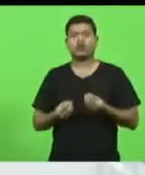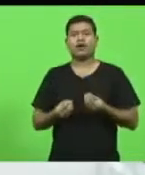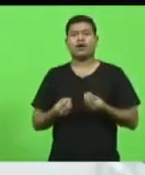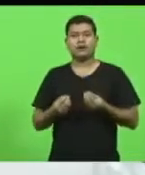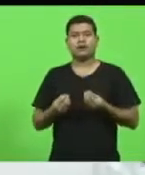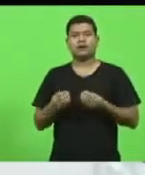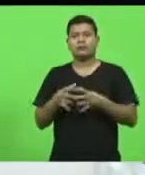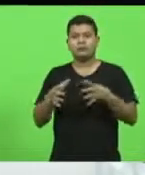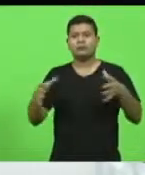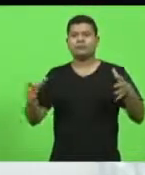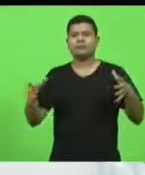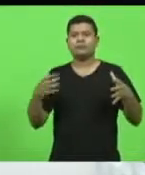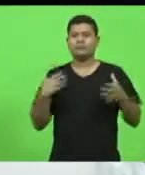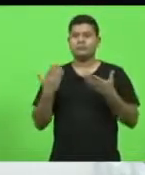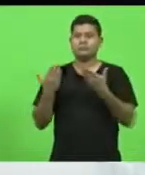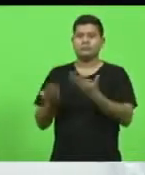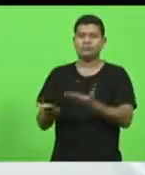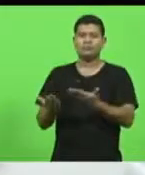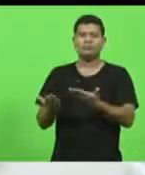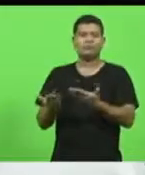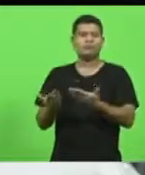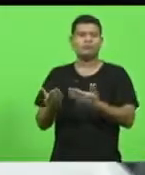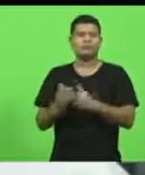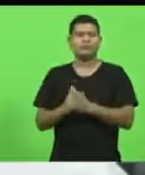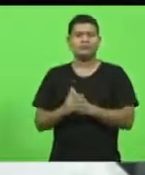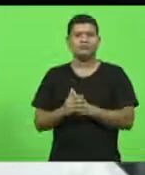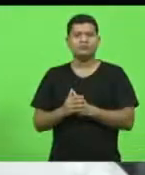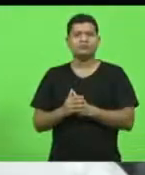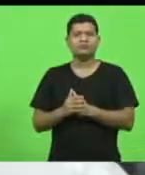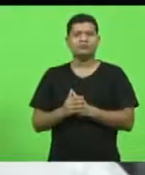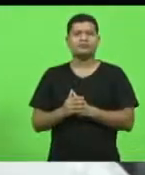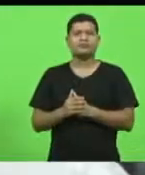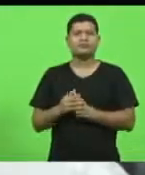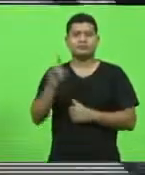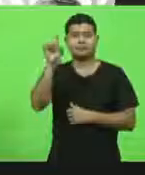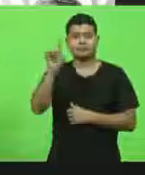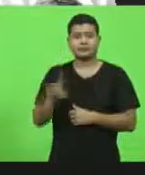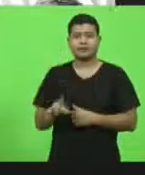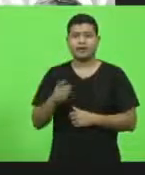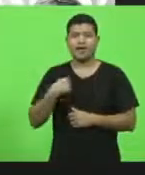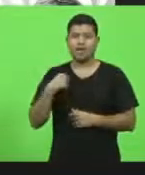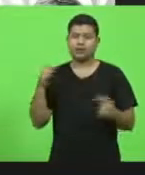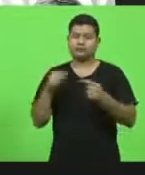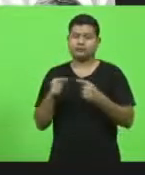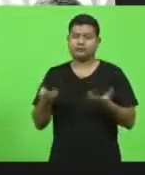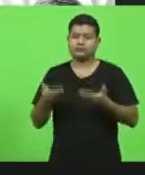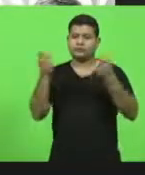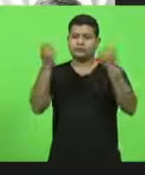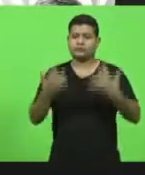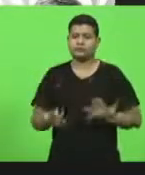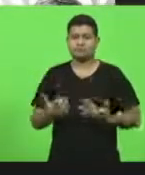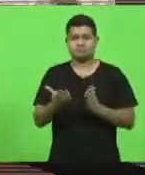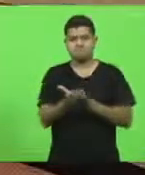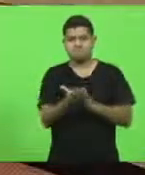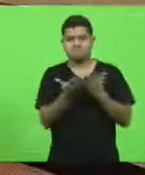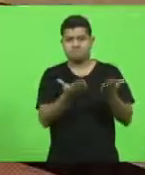a gente faça valer os nossos direitos. Era isso aí. Obrigado, parabéns, Cobalquini.